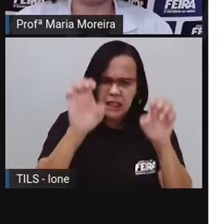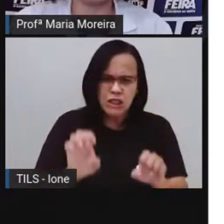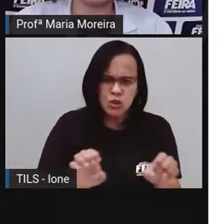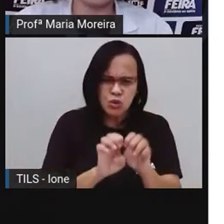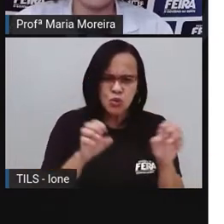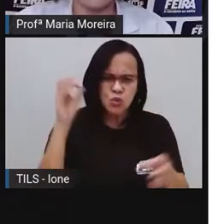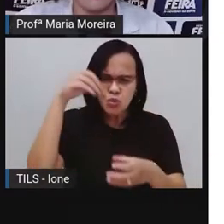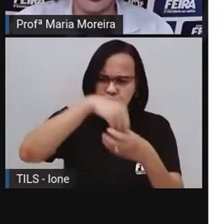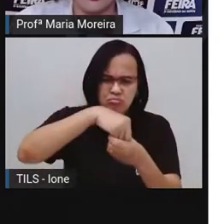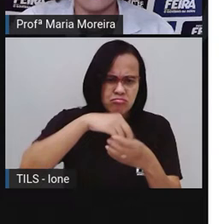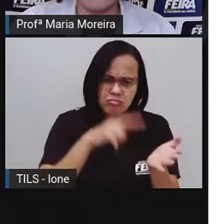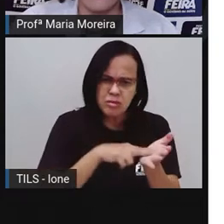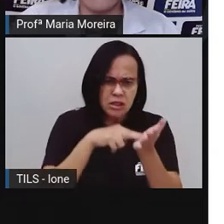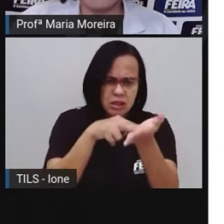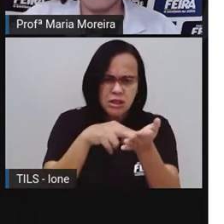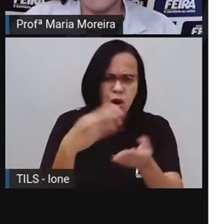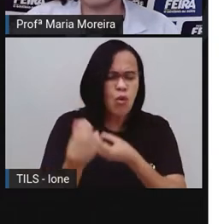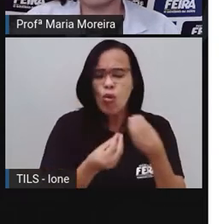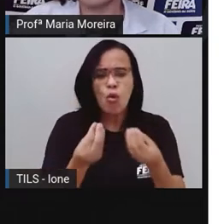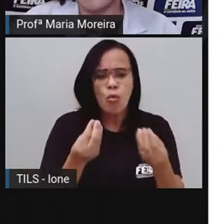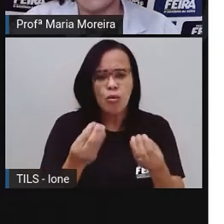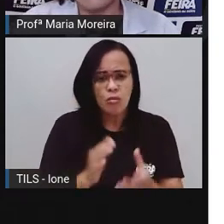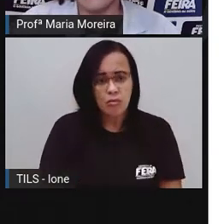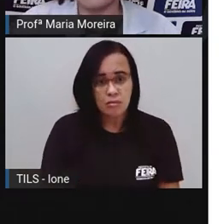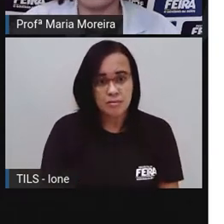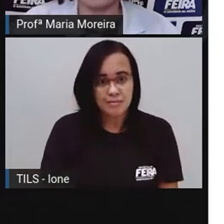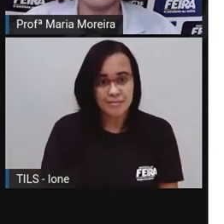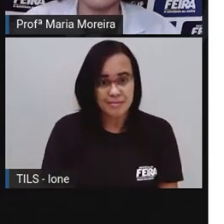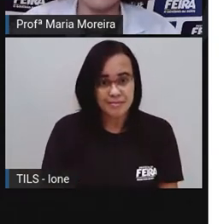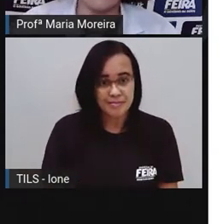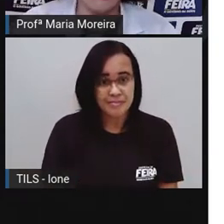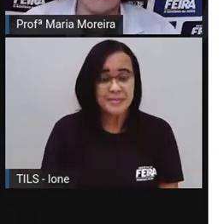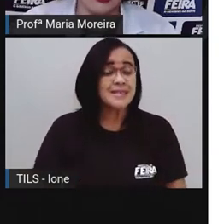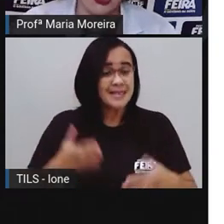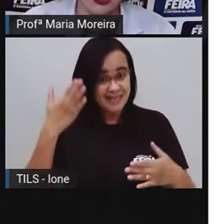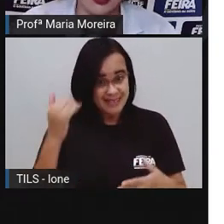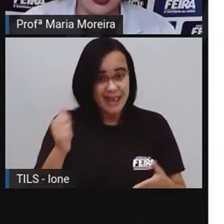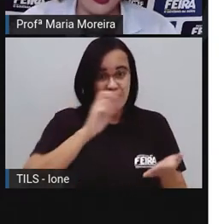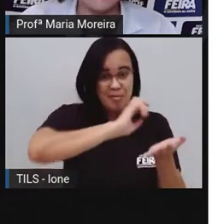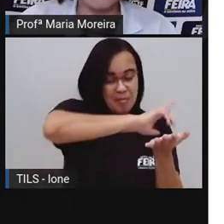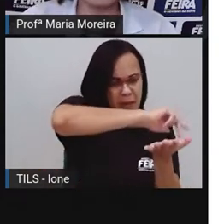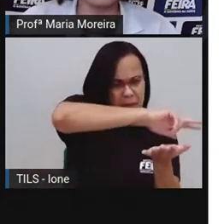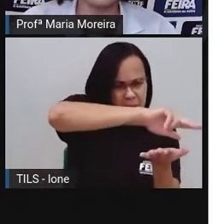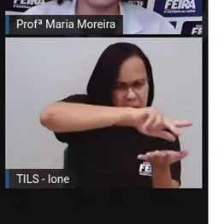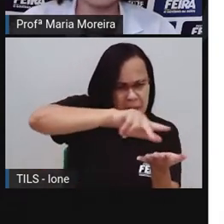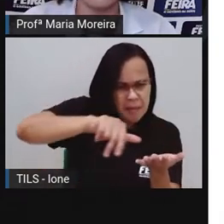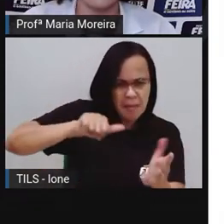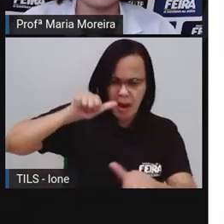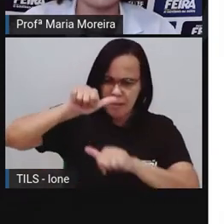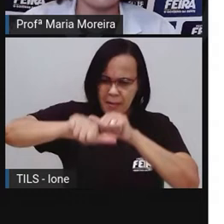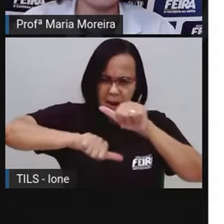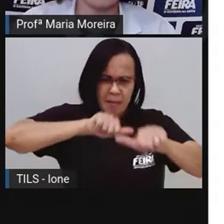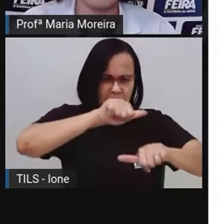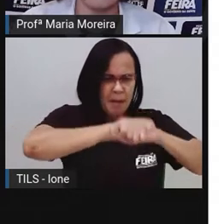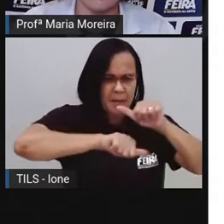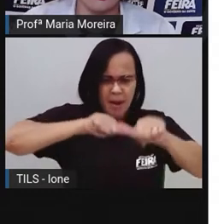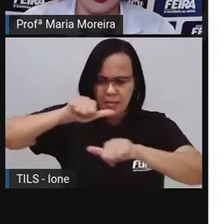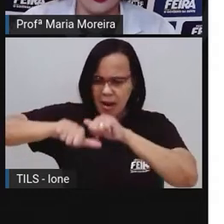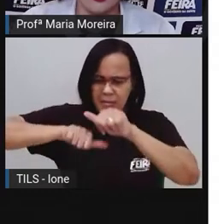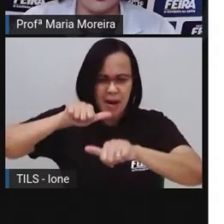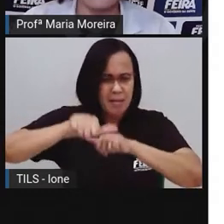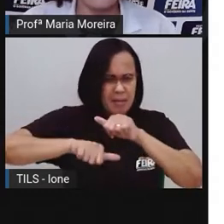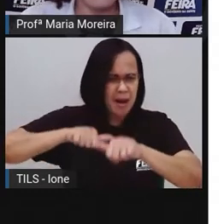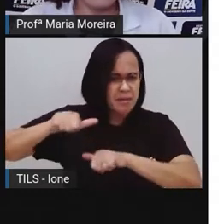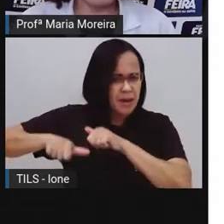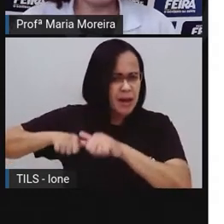estrutura da carta? Bom, apesar das diversas transformações que o gínero carta tem sofrido na